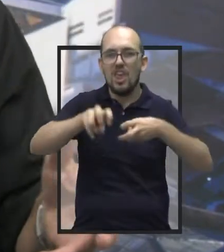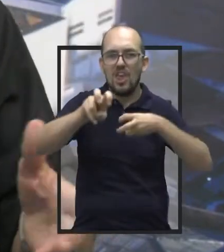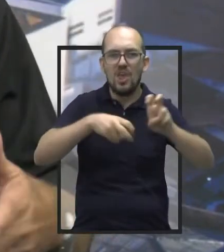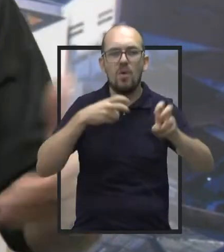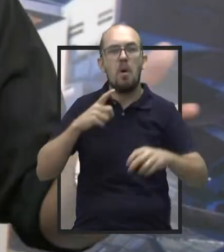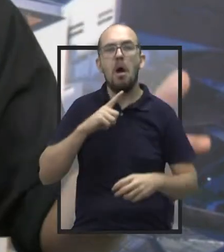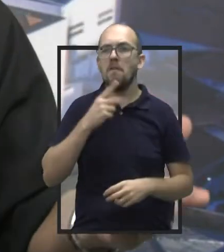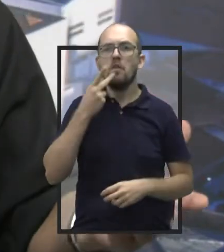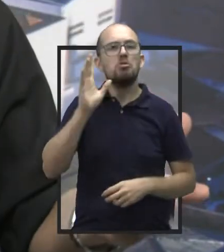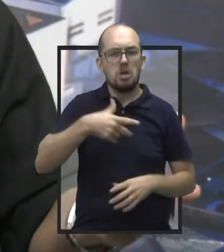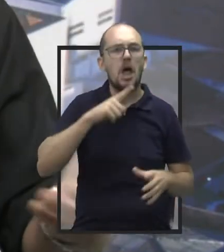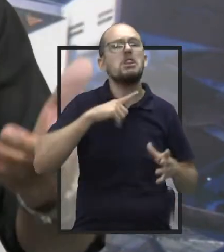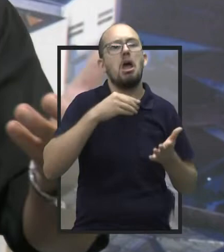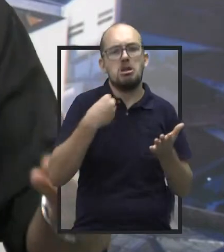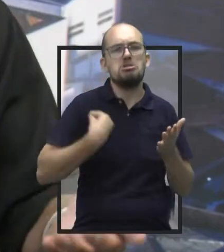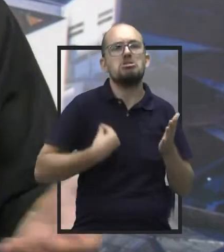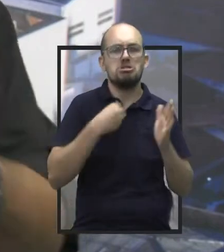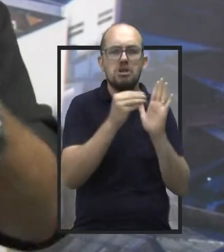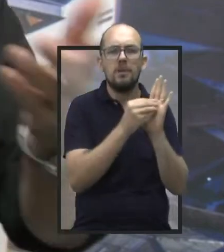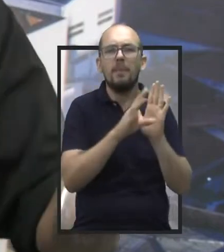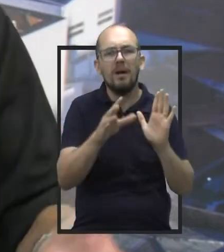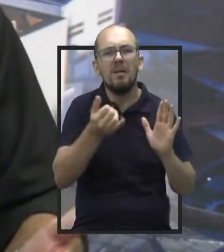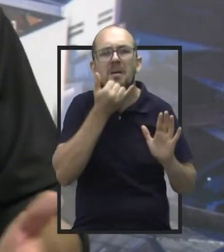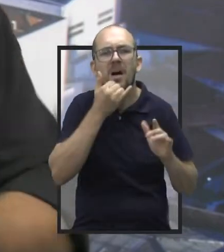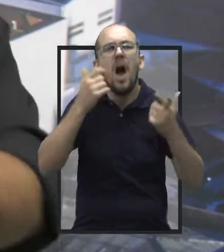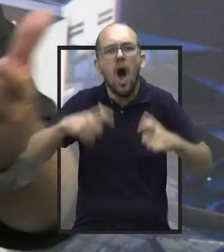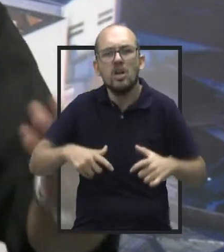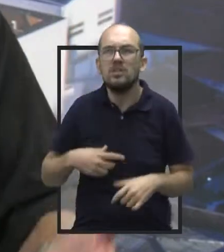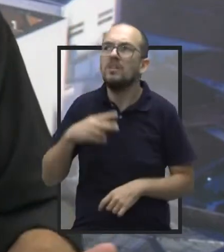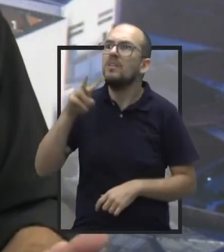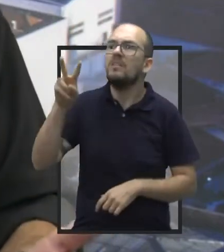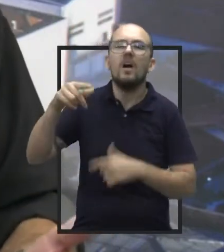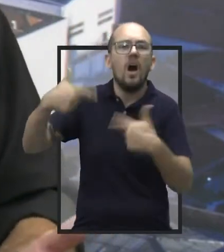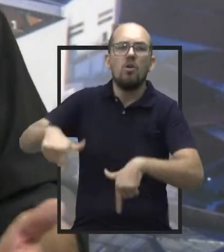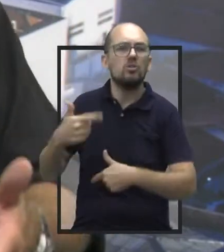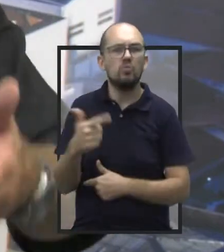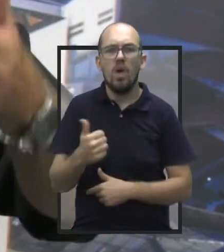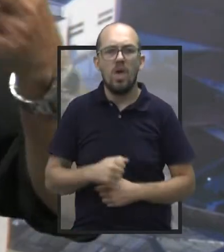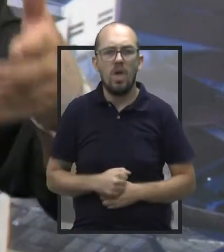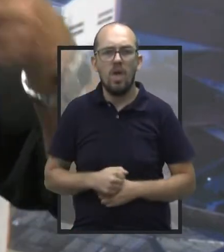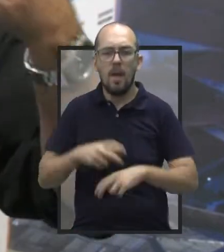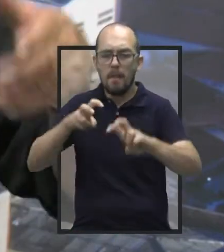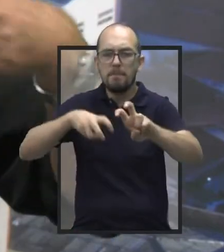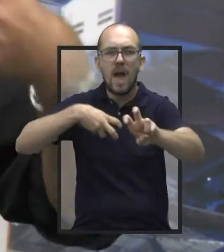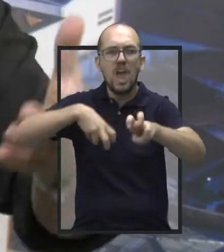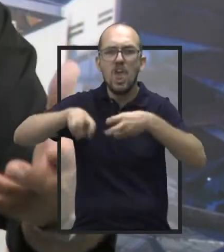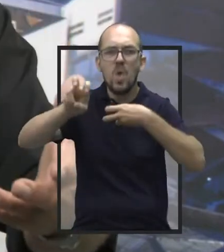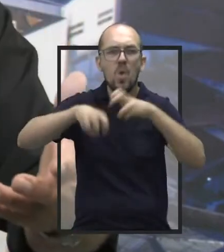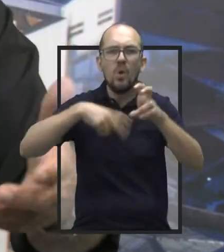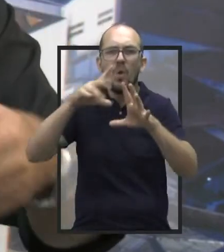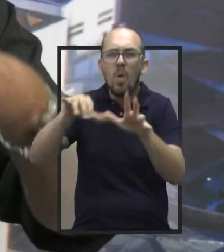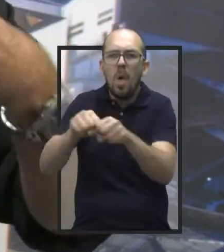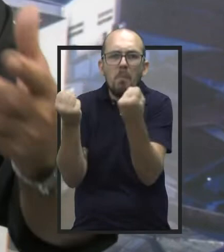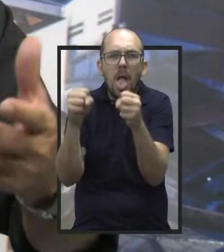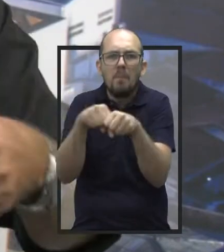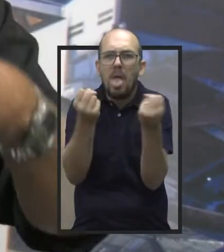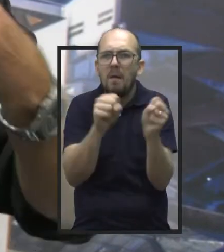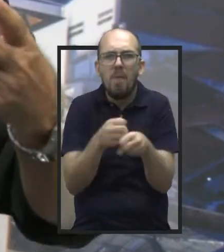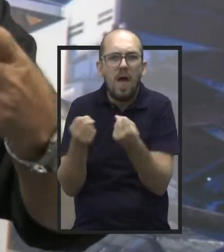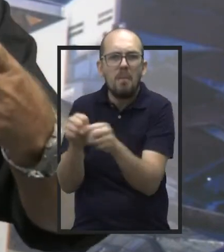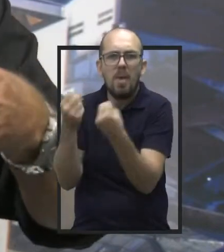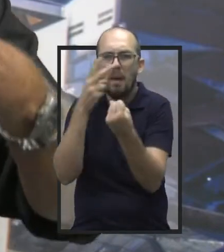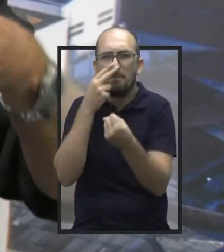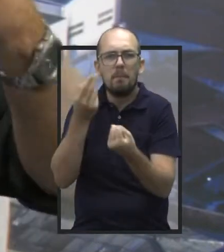contemplado. Cadê? Onde está? Cadê a cobertura da quadra? Cadê os parquinhos? Os parquinhos parecem mais um monte de lenha. Aquilo não é parque.